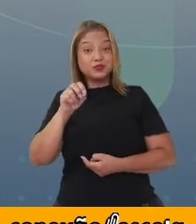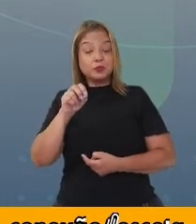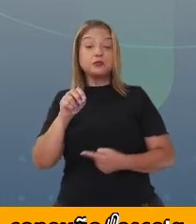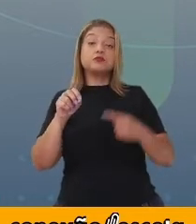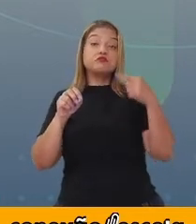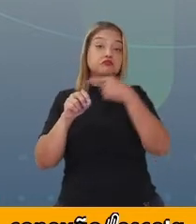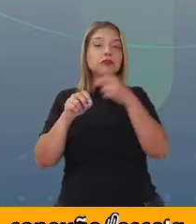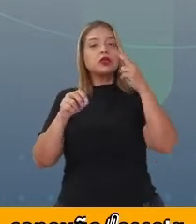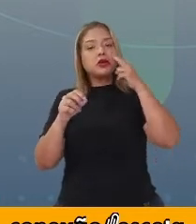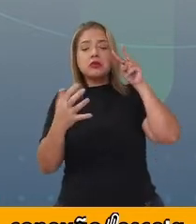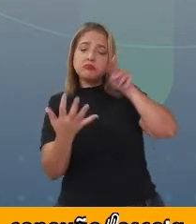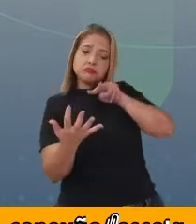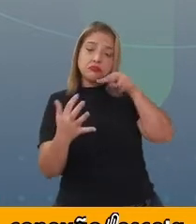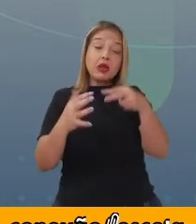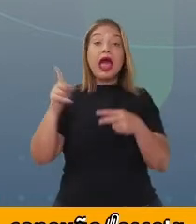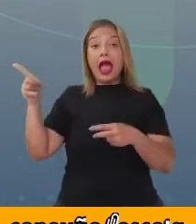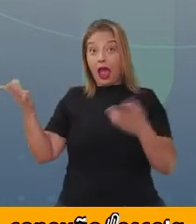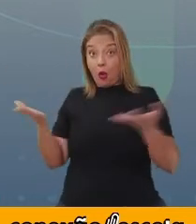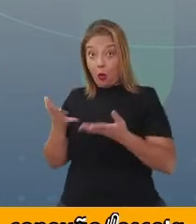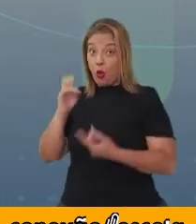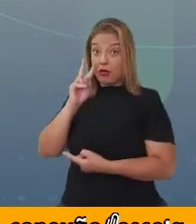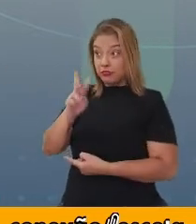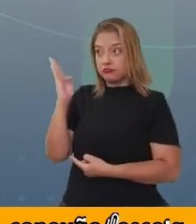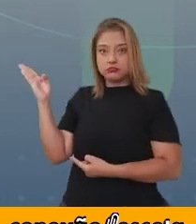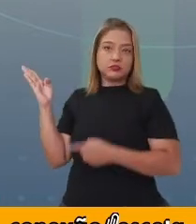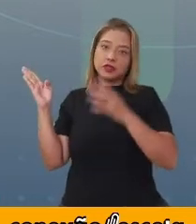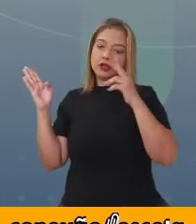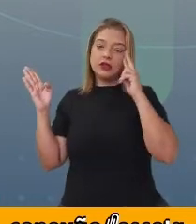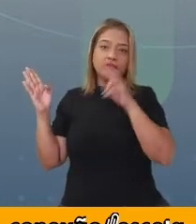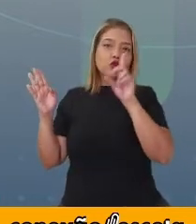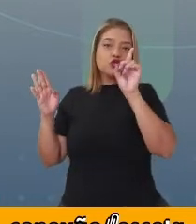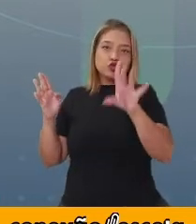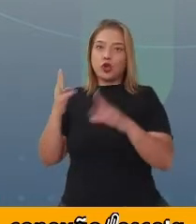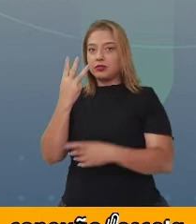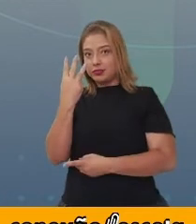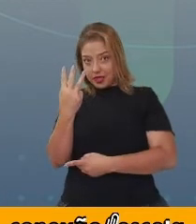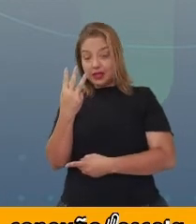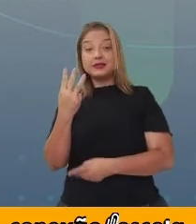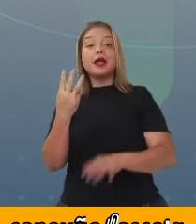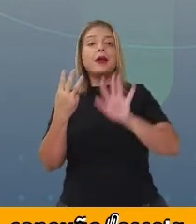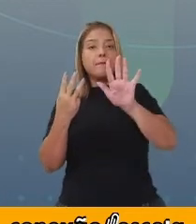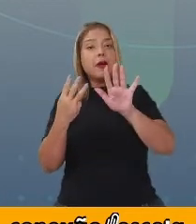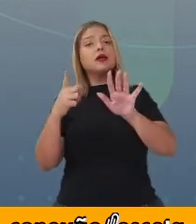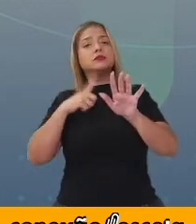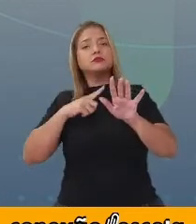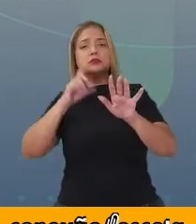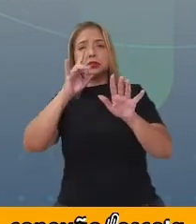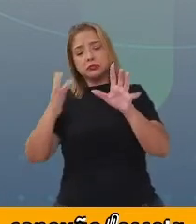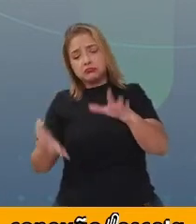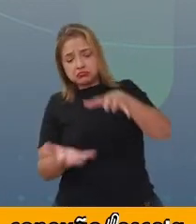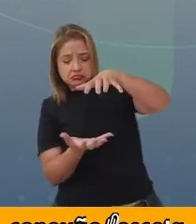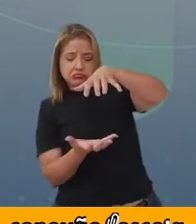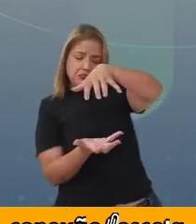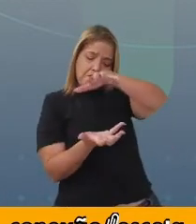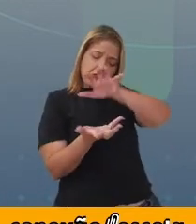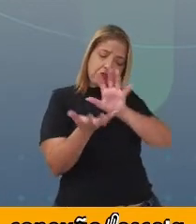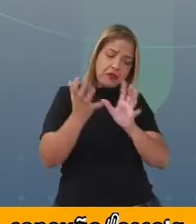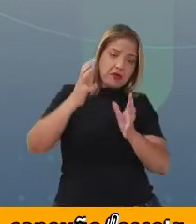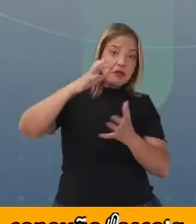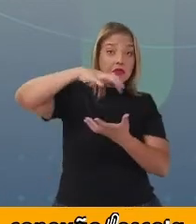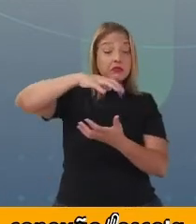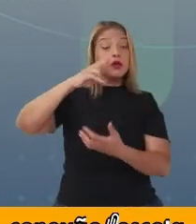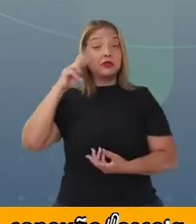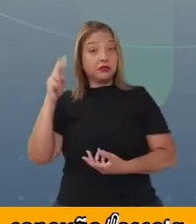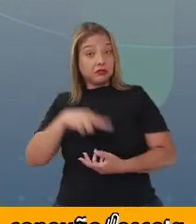visivelmente, a gente não consegue ver. A gente só vê três faces. Então, cada lado da figura é